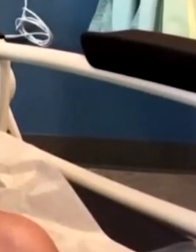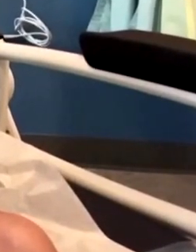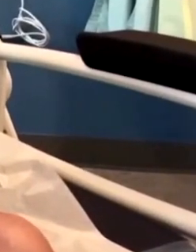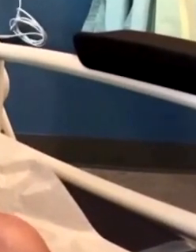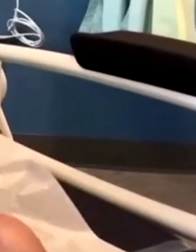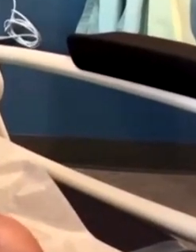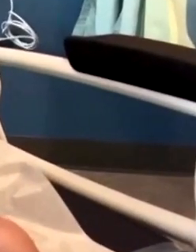Legendas Pedro Negri Legendas Pedro Negri